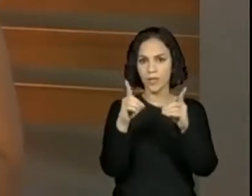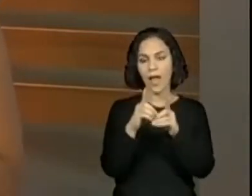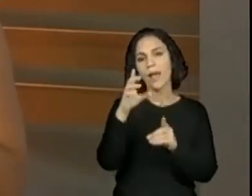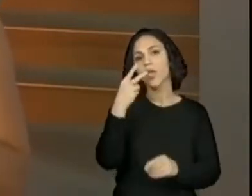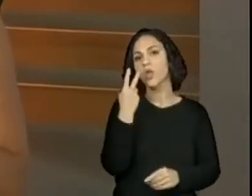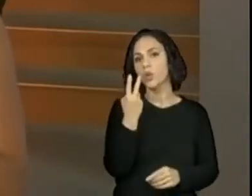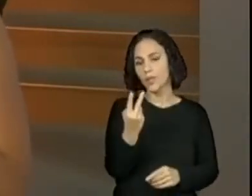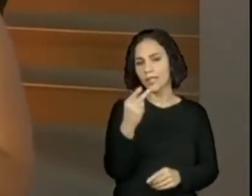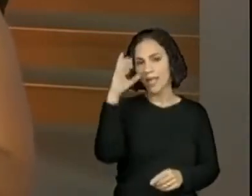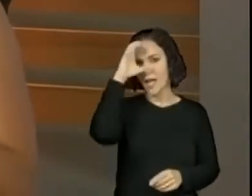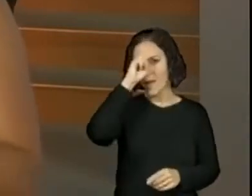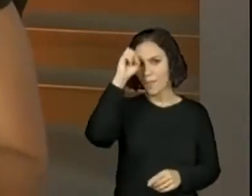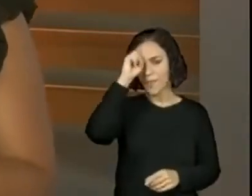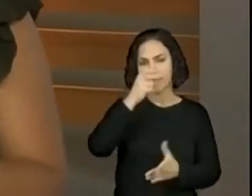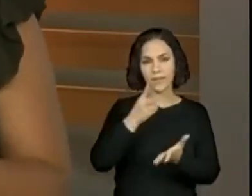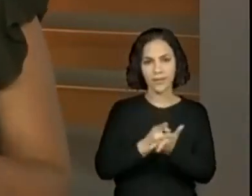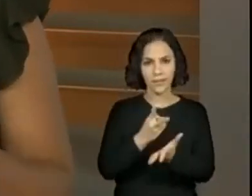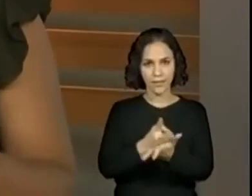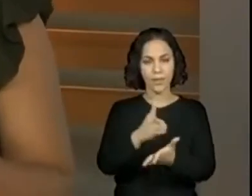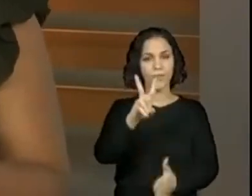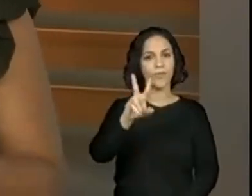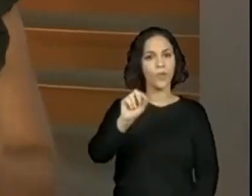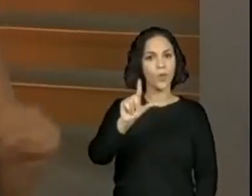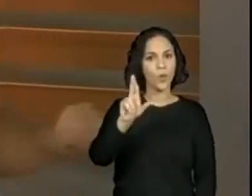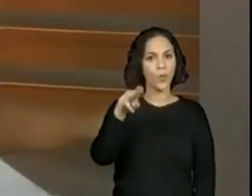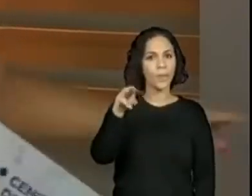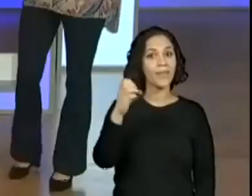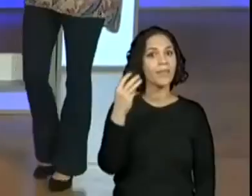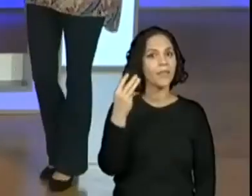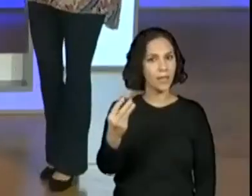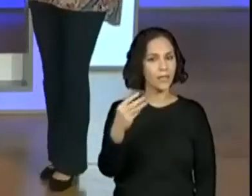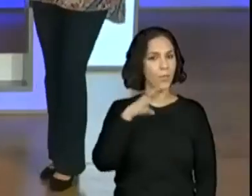do Aprender Sempre, volume 3. Então vamos ver as habilidades?